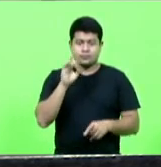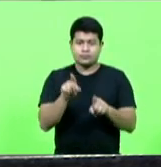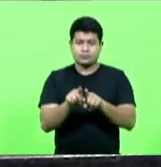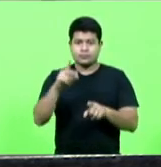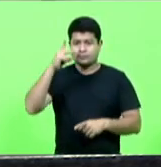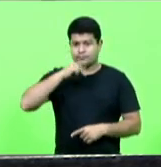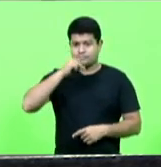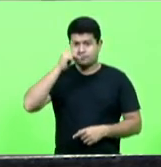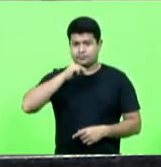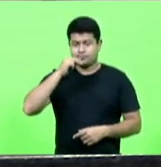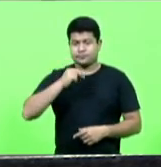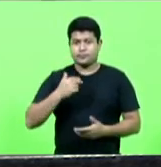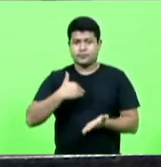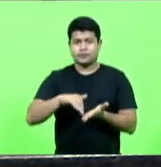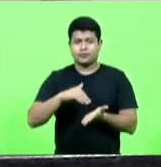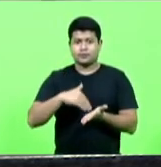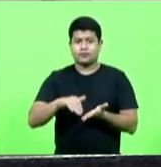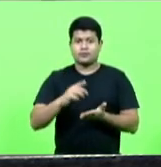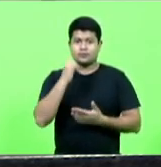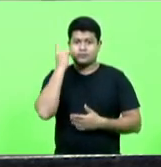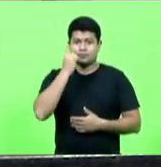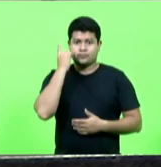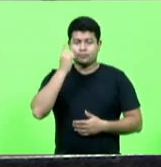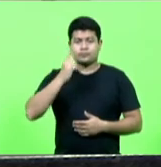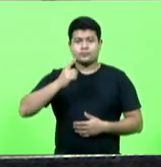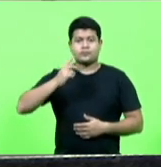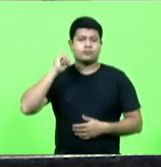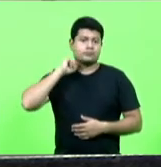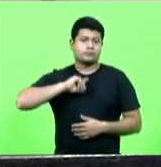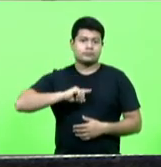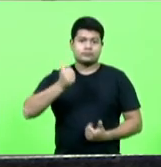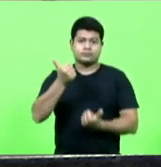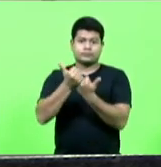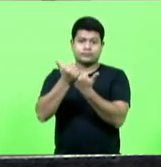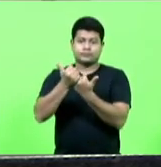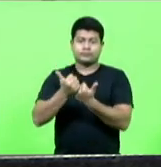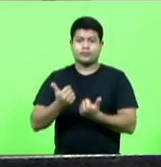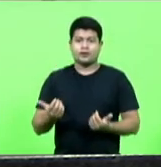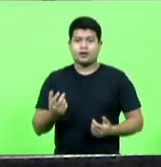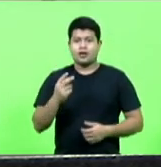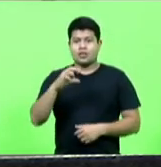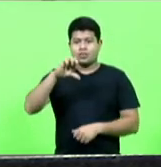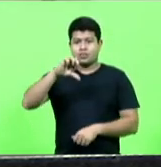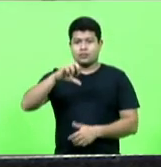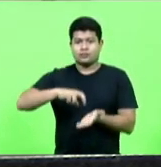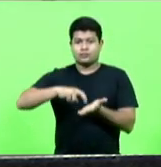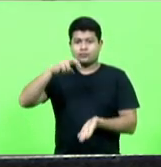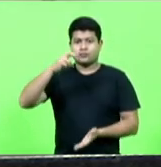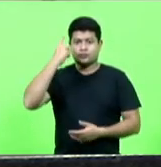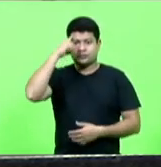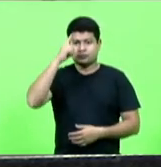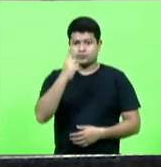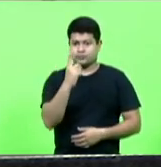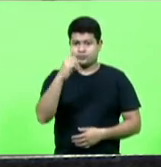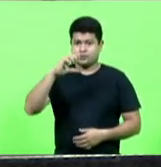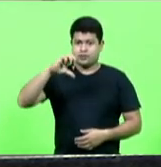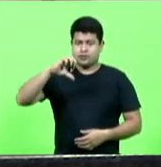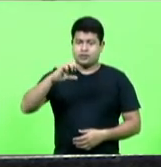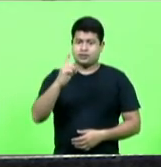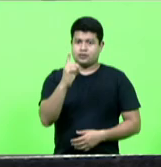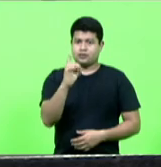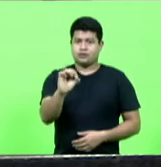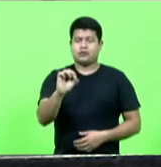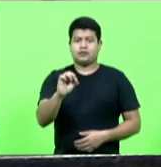Nunes. Secretaria, deputado Silvio Drevec, a DOC. Às 9 horas do dia 10 do mês de junho